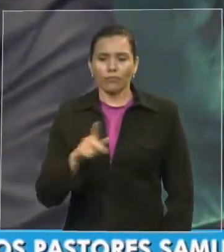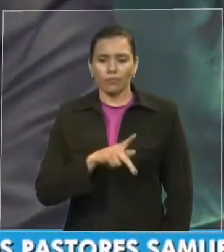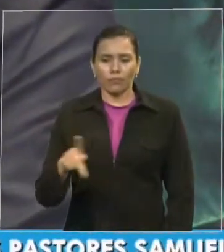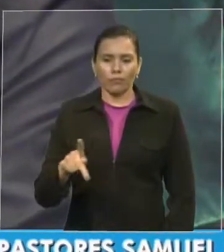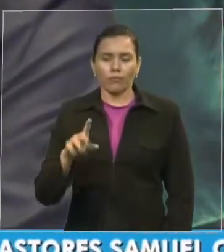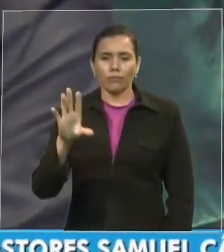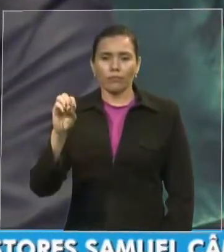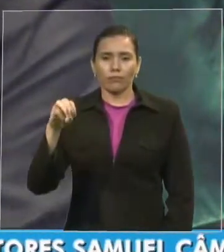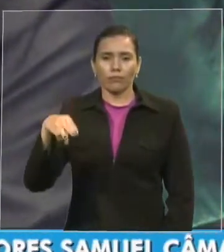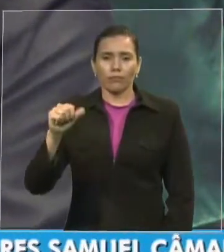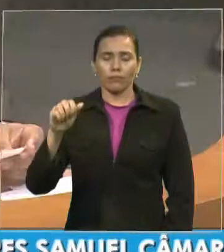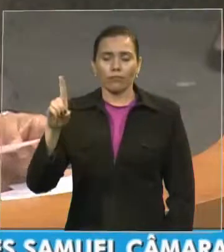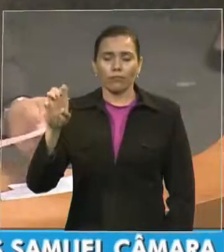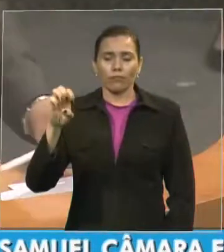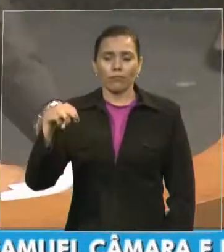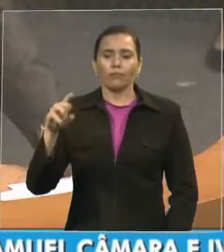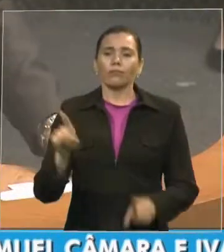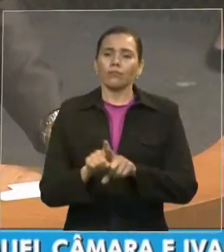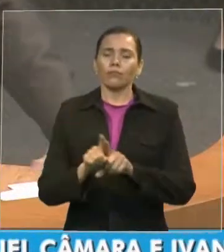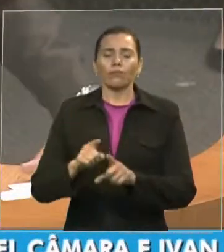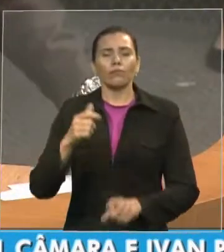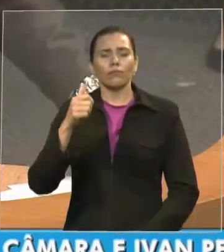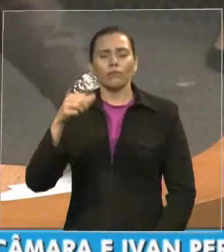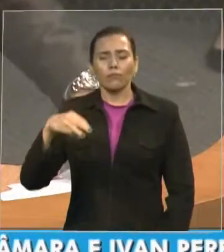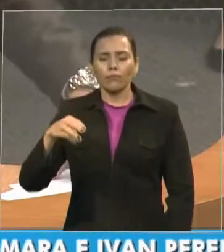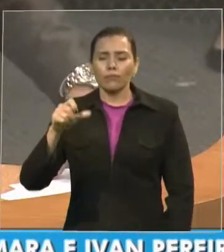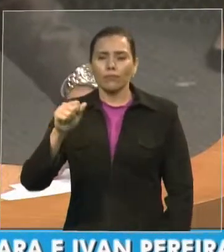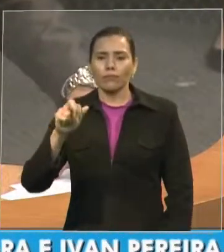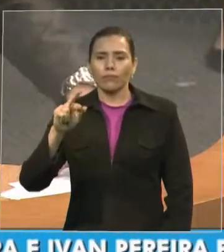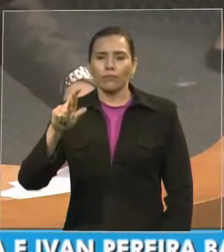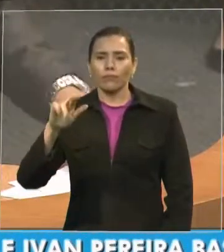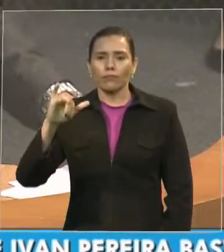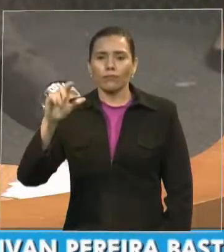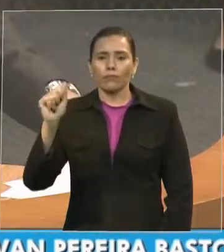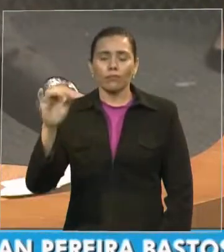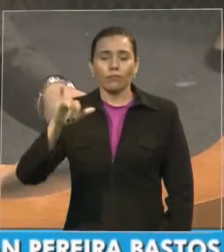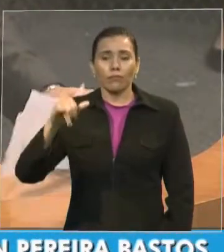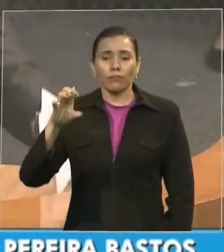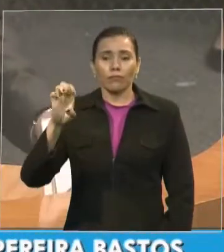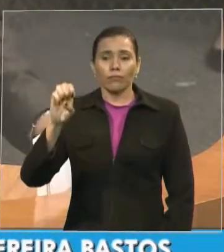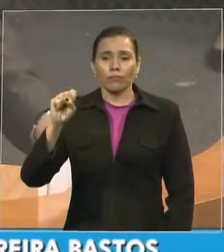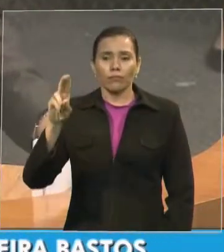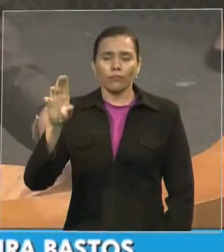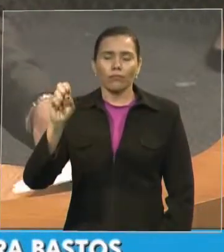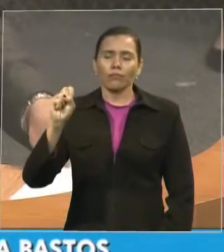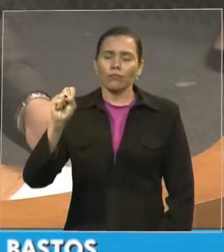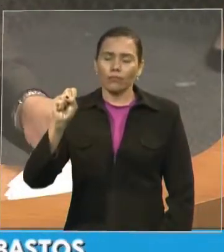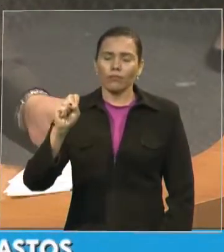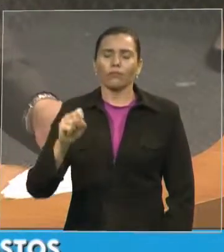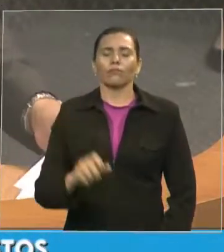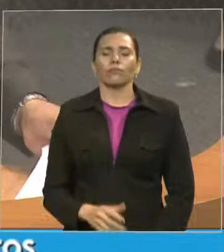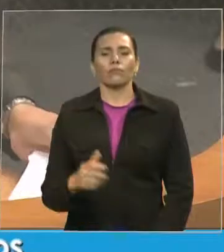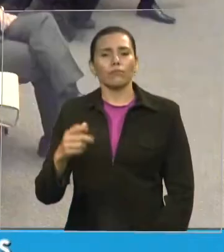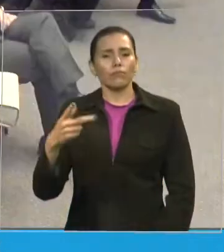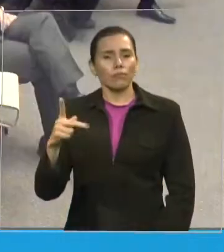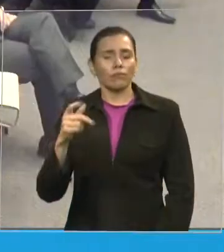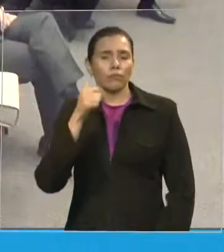Jesus, a sua esposa. Quero cumprimentar também a minha esposa, Saara Bastos.